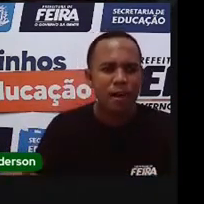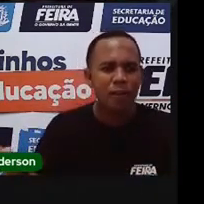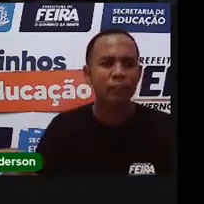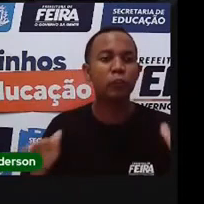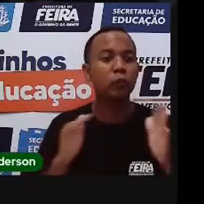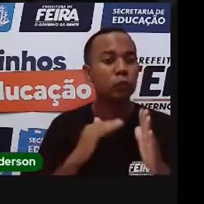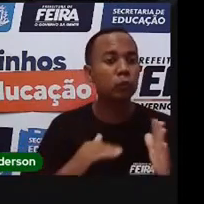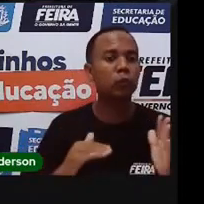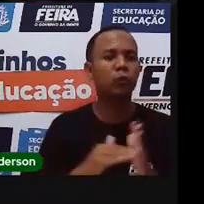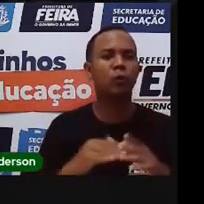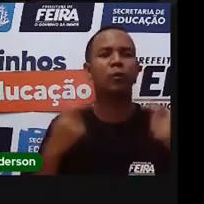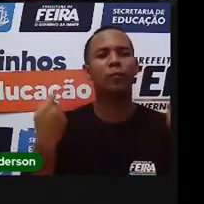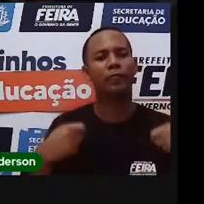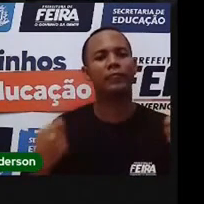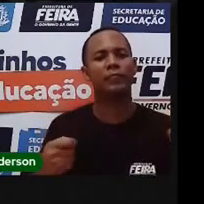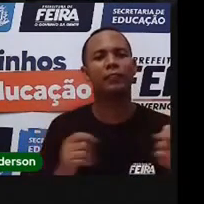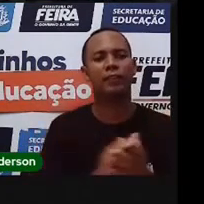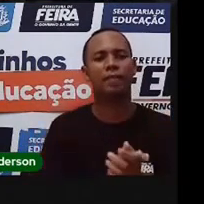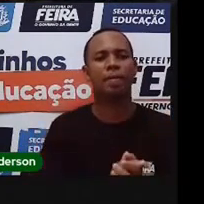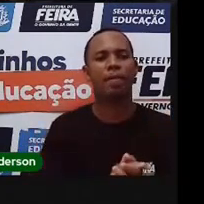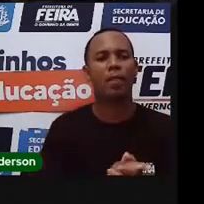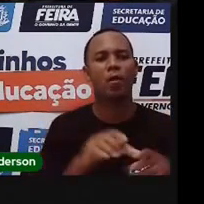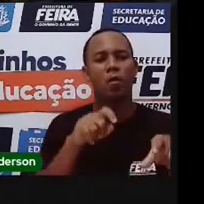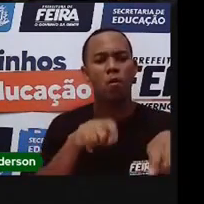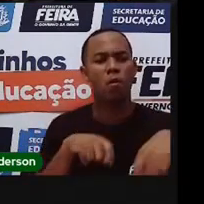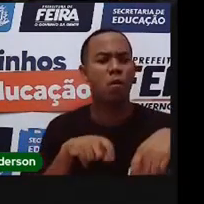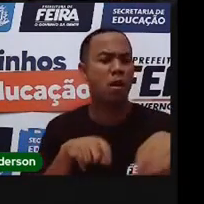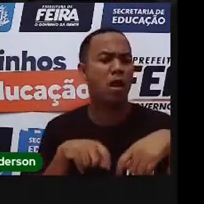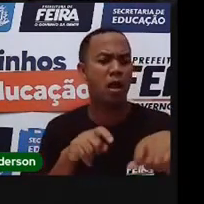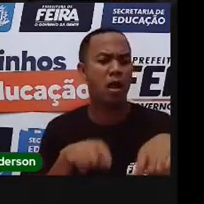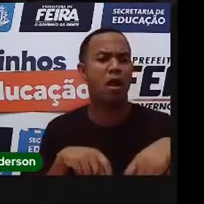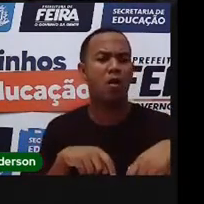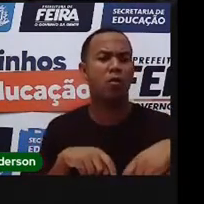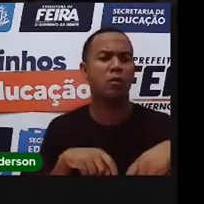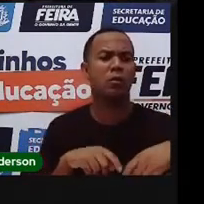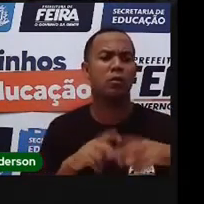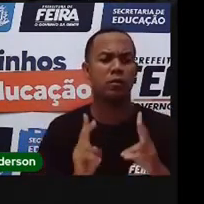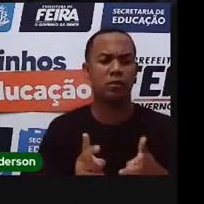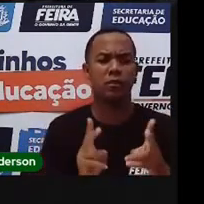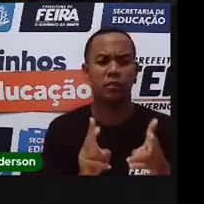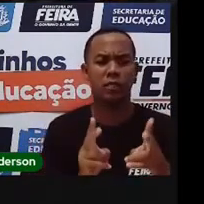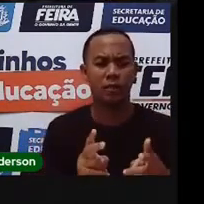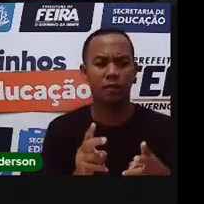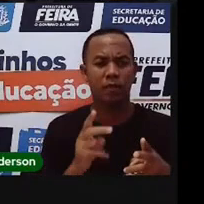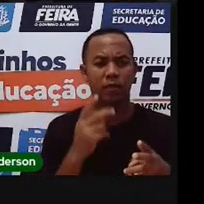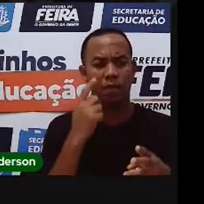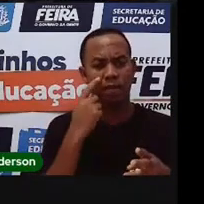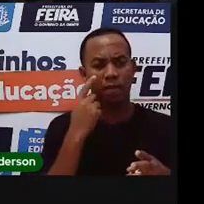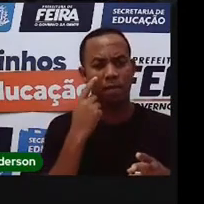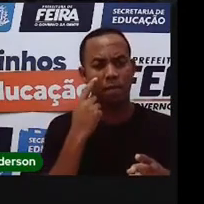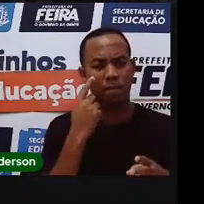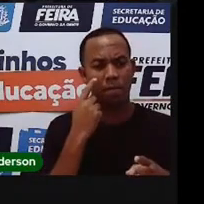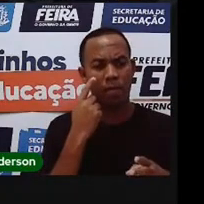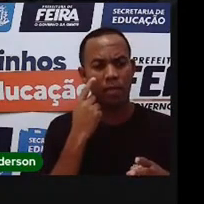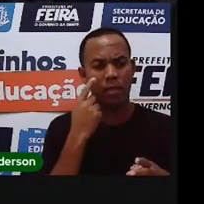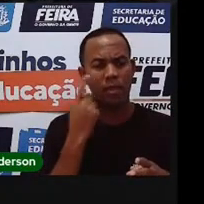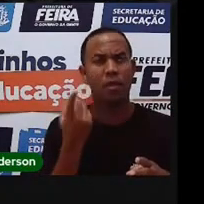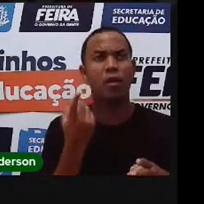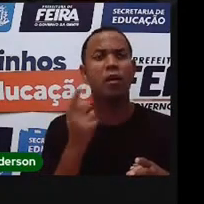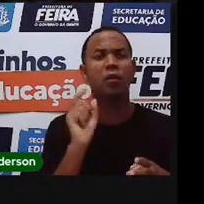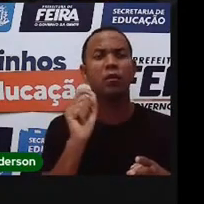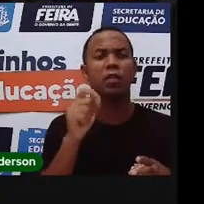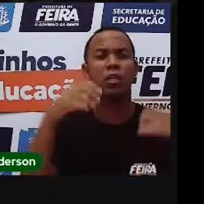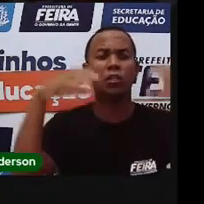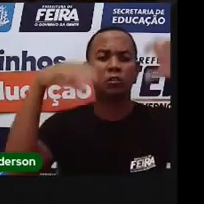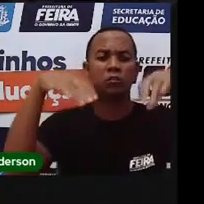asfalto. Então, no caso da zona rural, a gente já escuta, né, no período de chuva, as pessoas pedindo, para